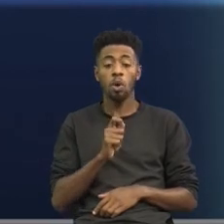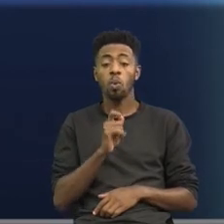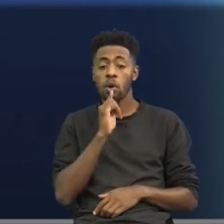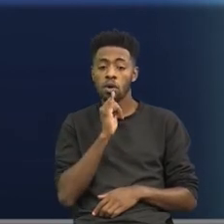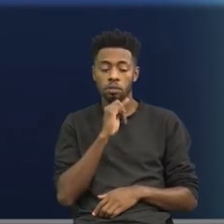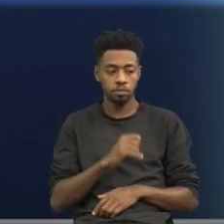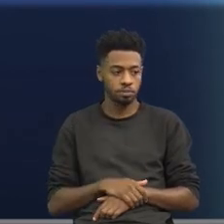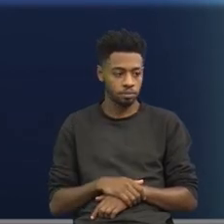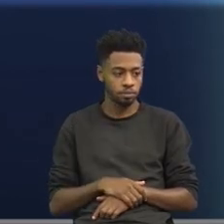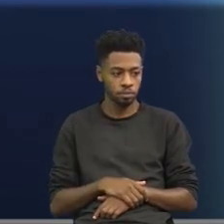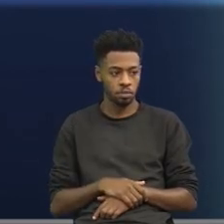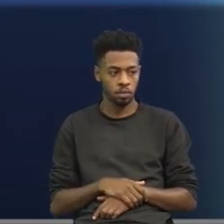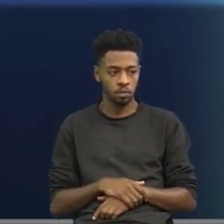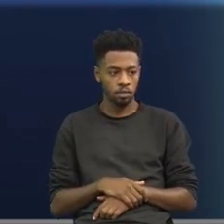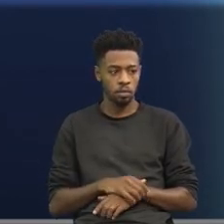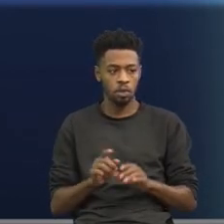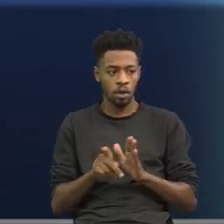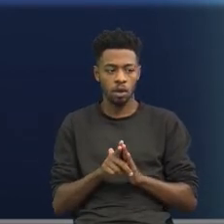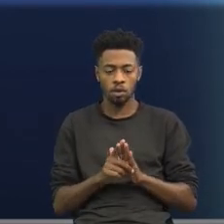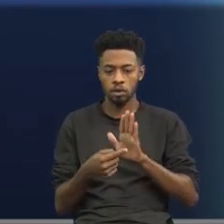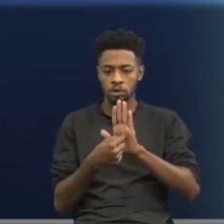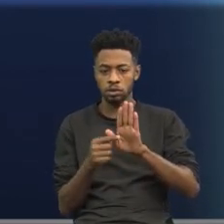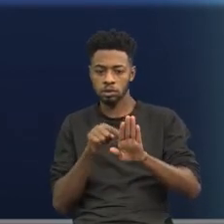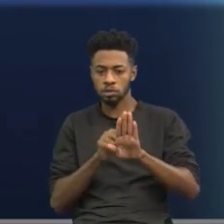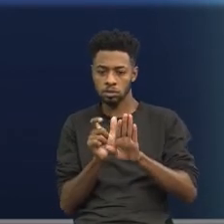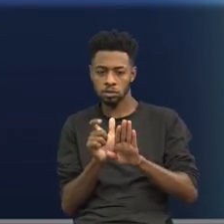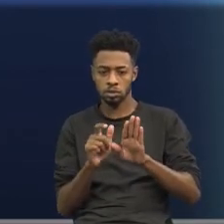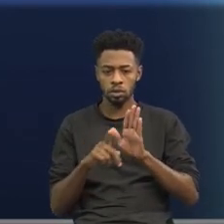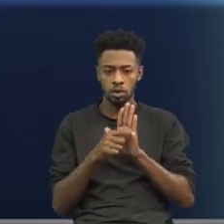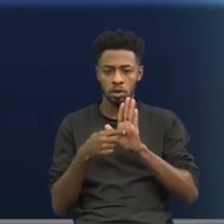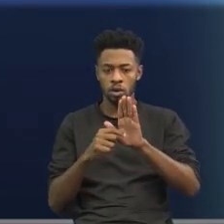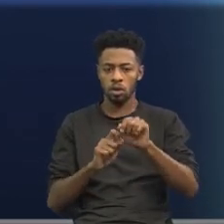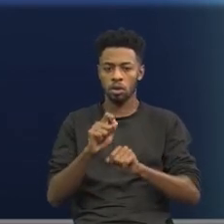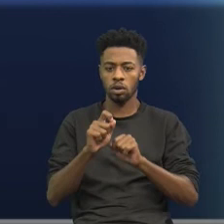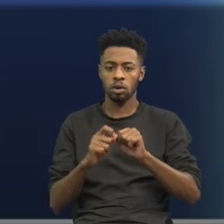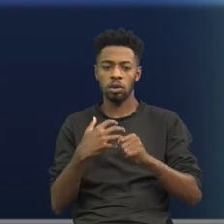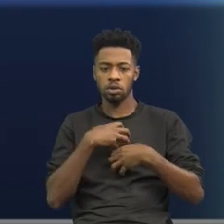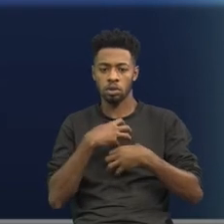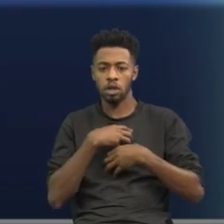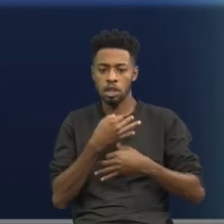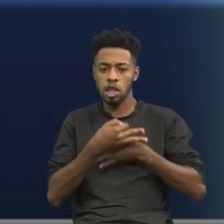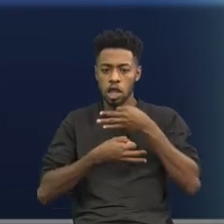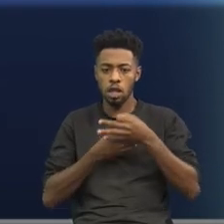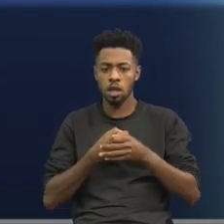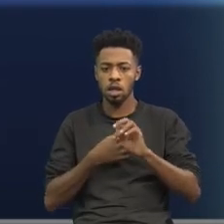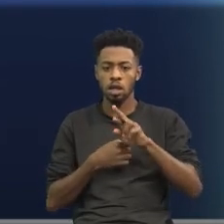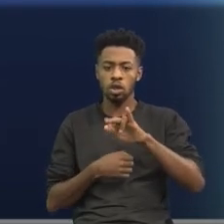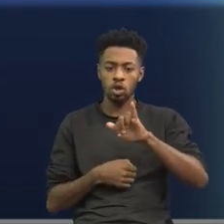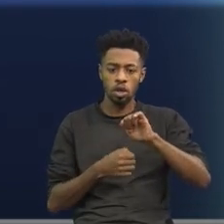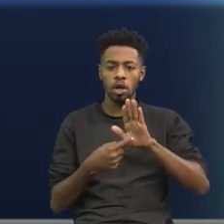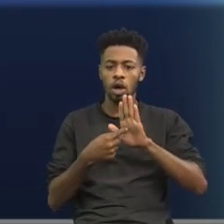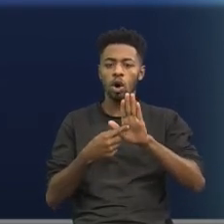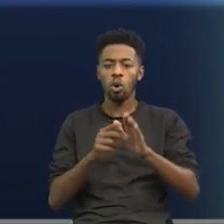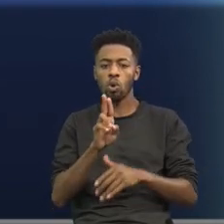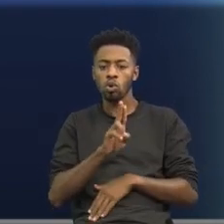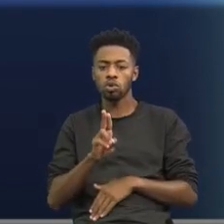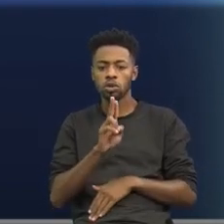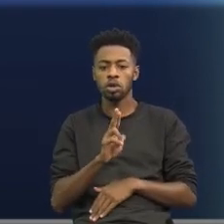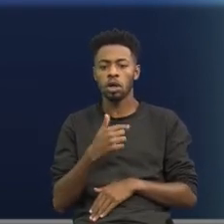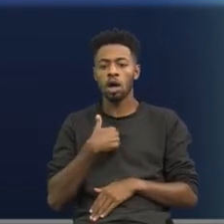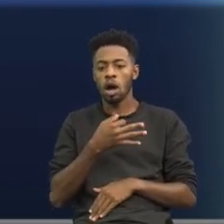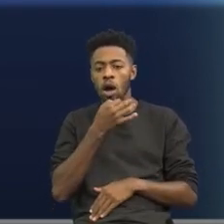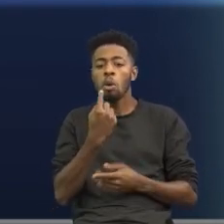o seguinte. Em termos figurados, a dimensão transgressora de sua teoria é reforçada por Darwin no